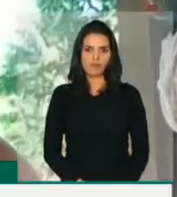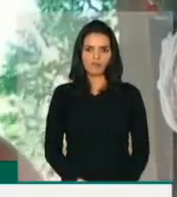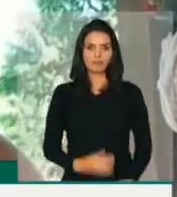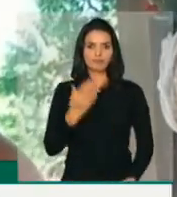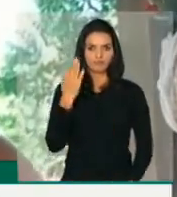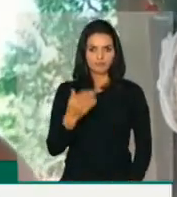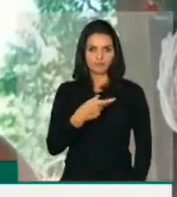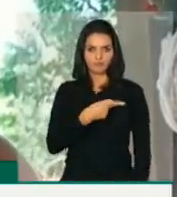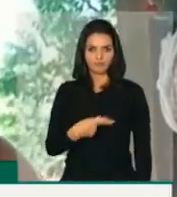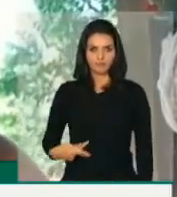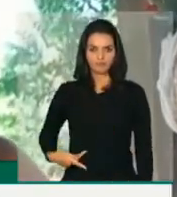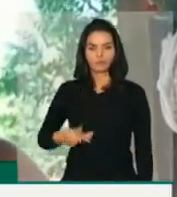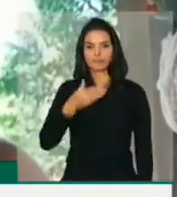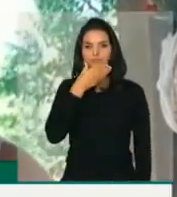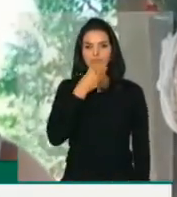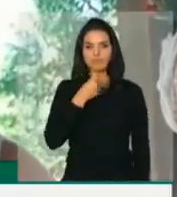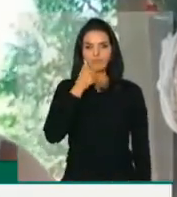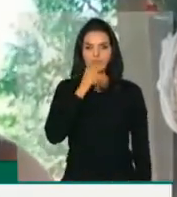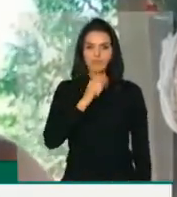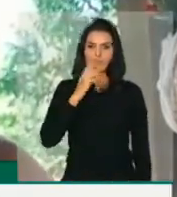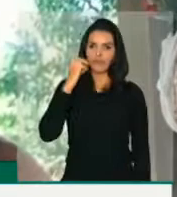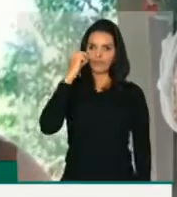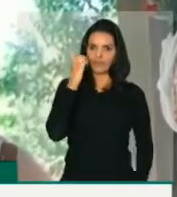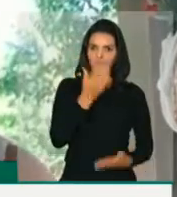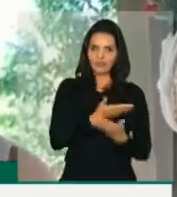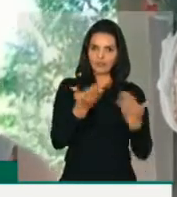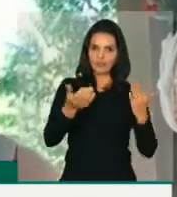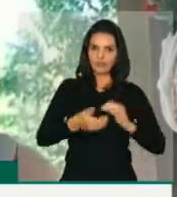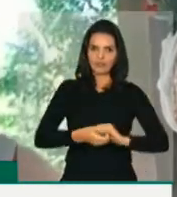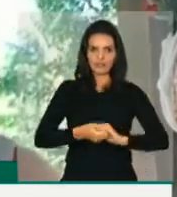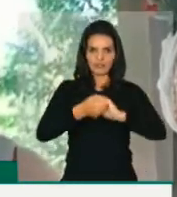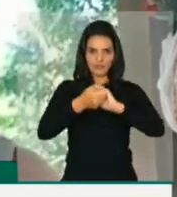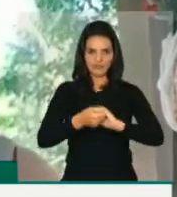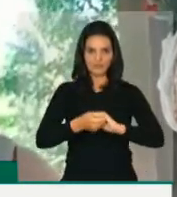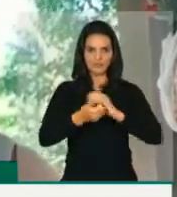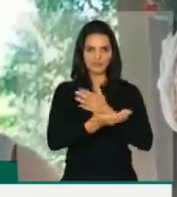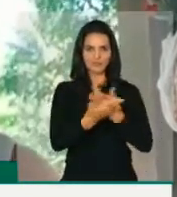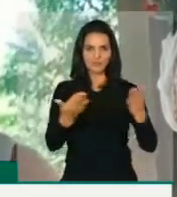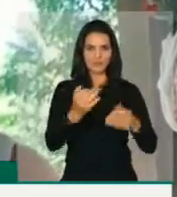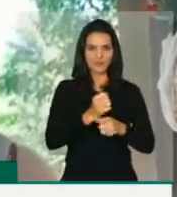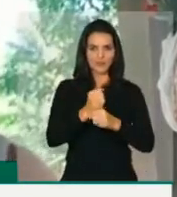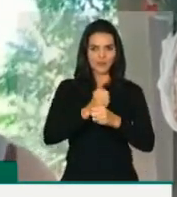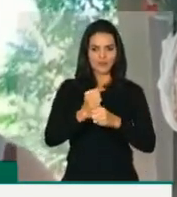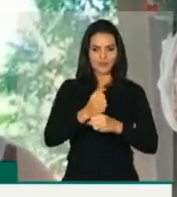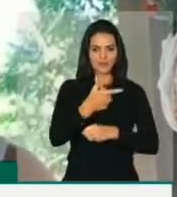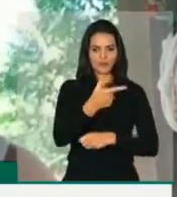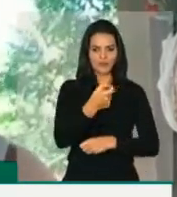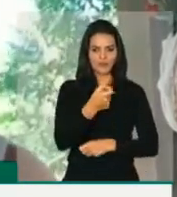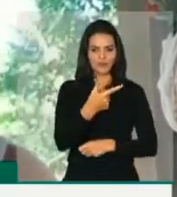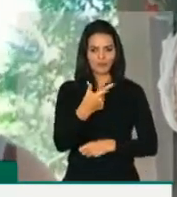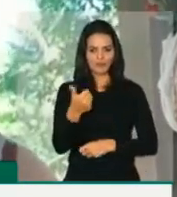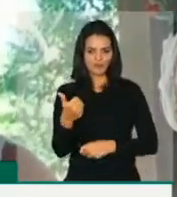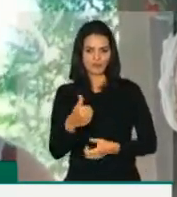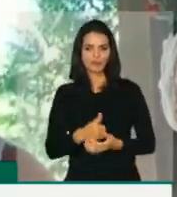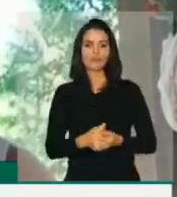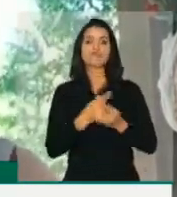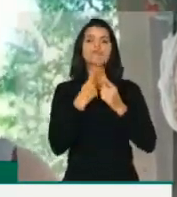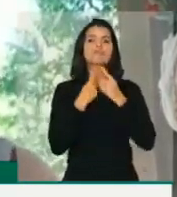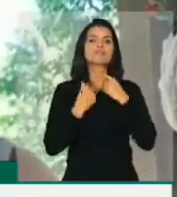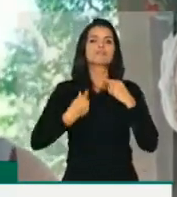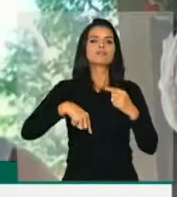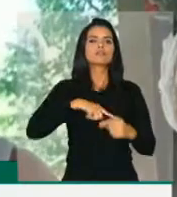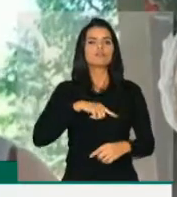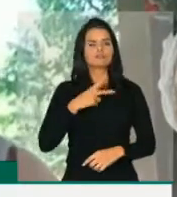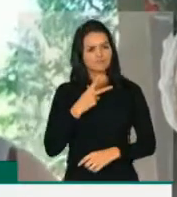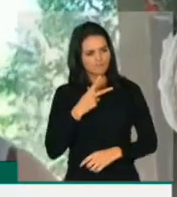senhoras e senhores parlamentares, saúdo a todos nesse 2021, desejando que possamos vencer,